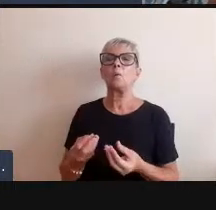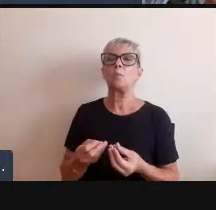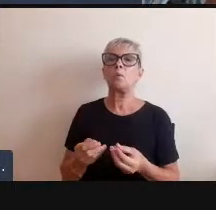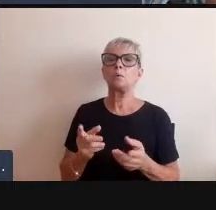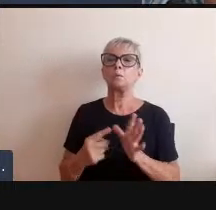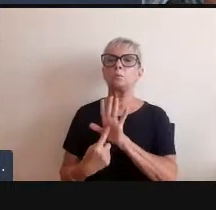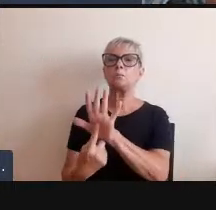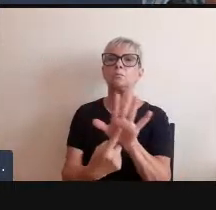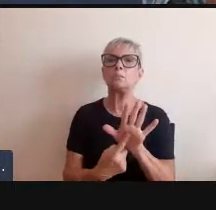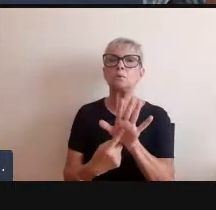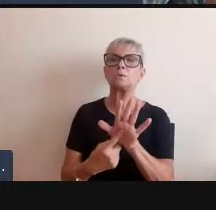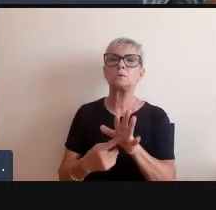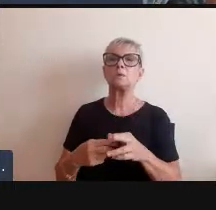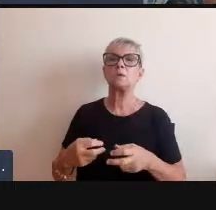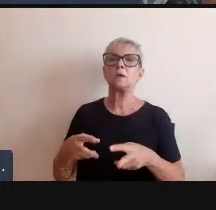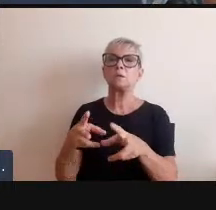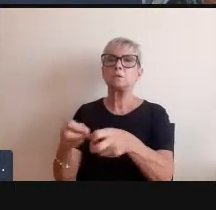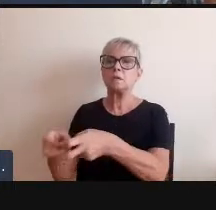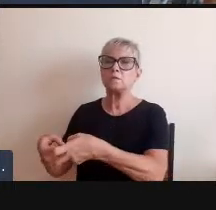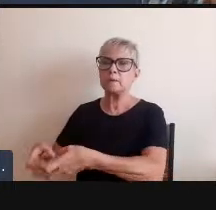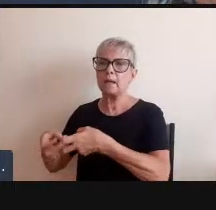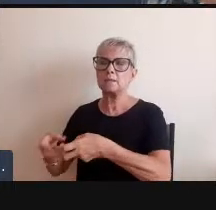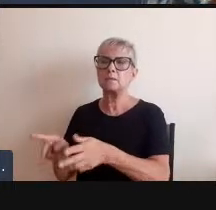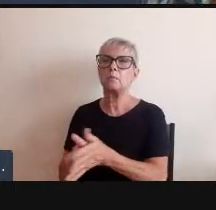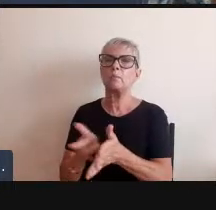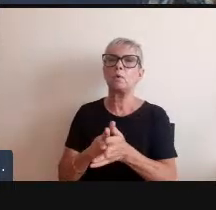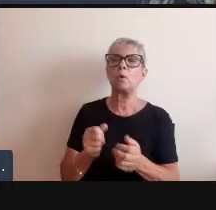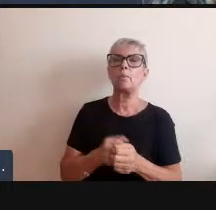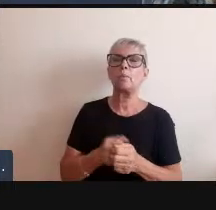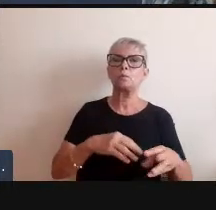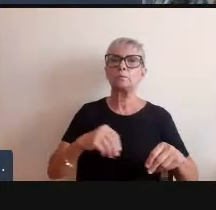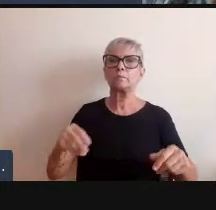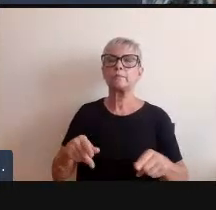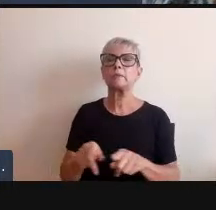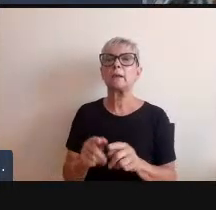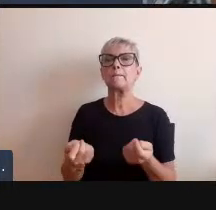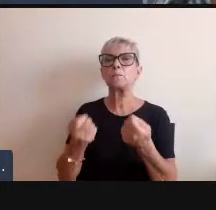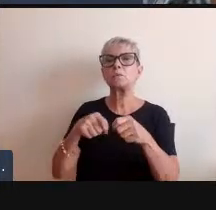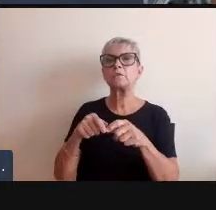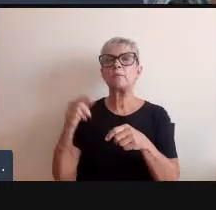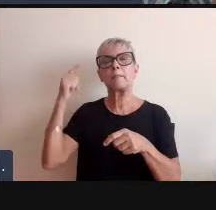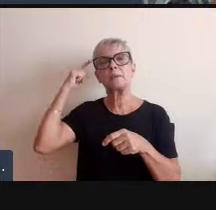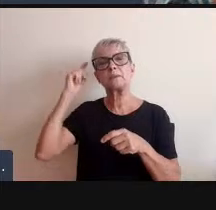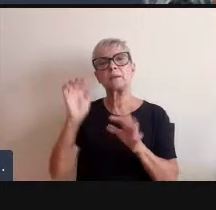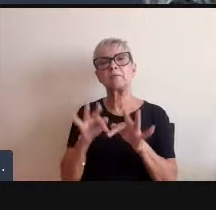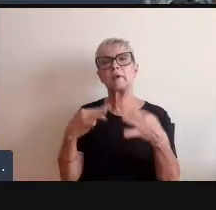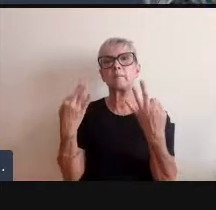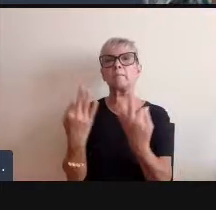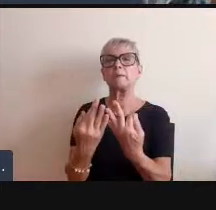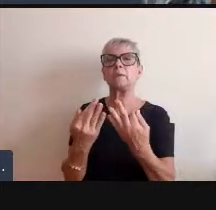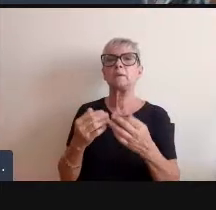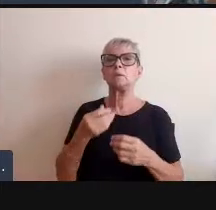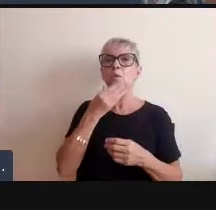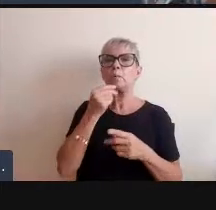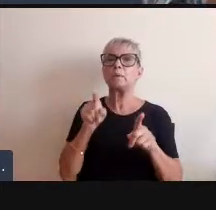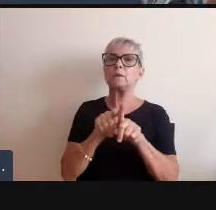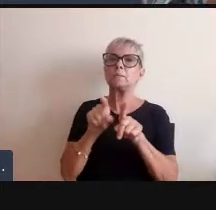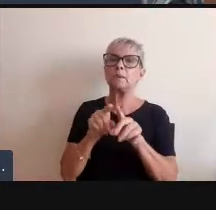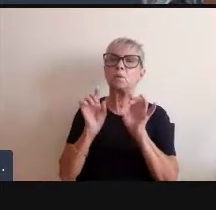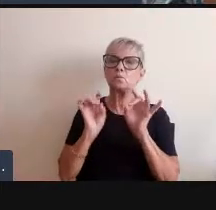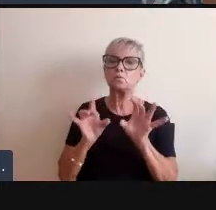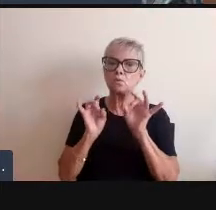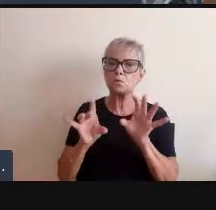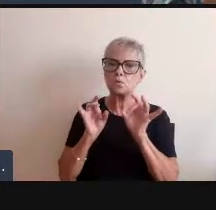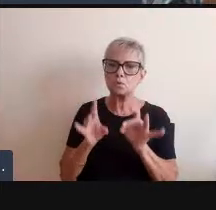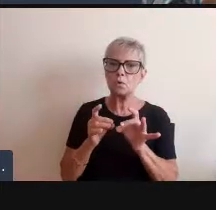estratificações geológicas digamos assim então nós podemos dizer que a família do homem também ela não só ela está num momento